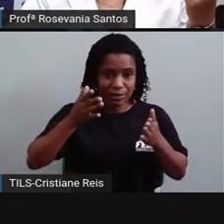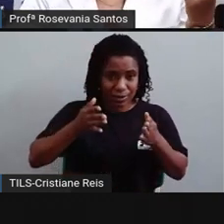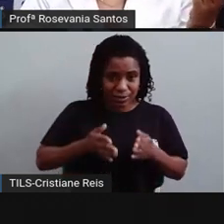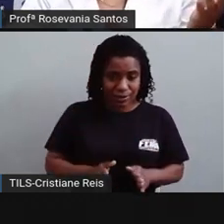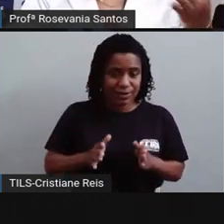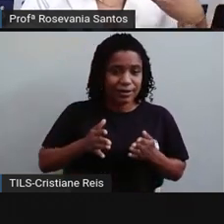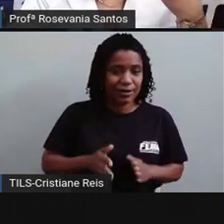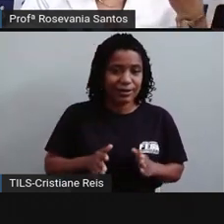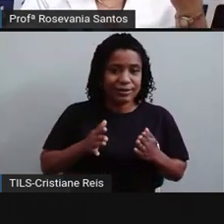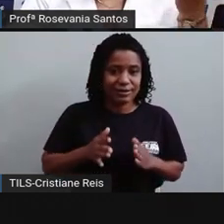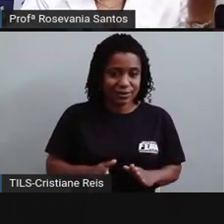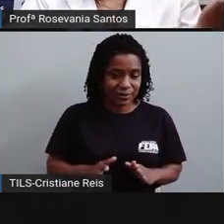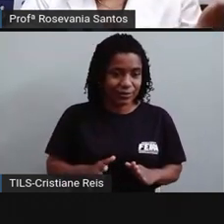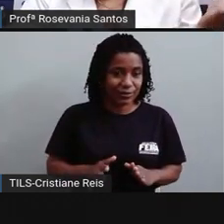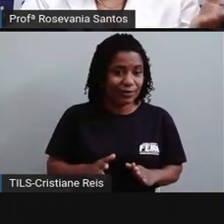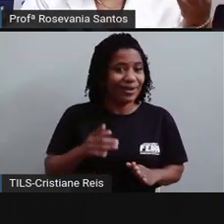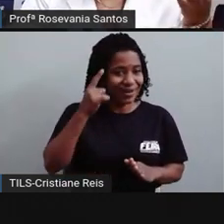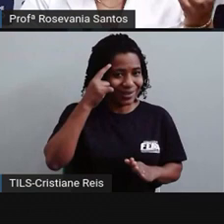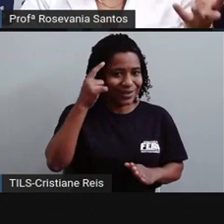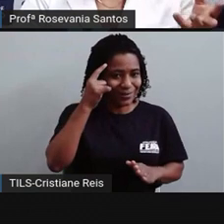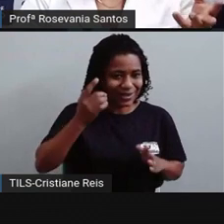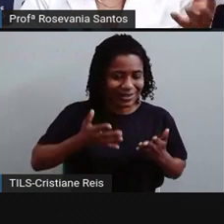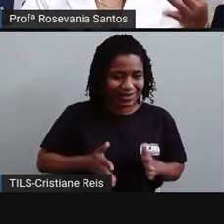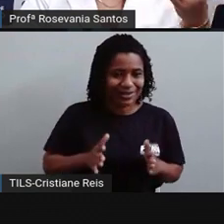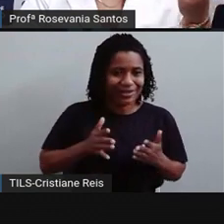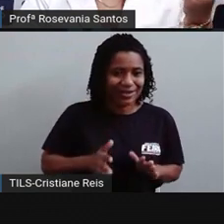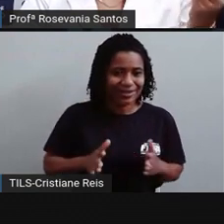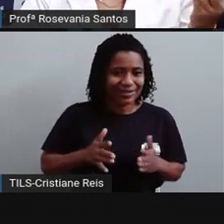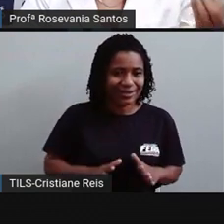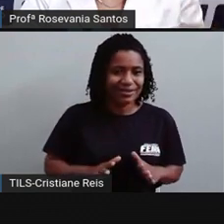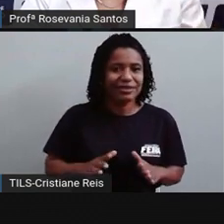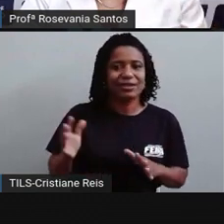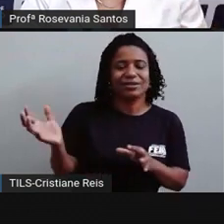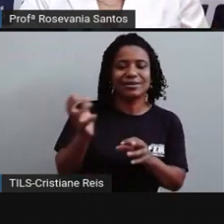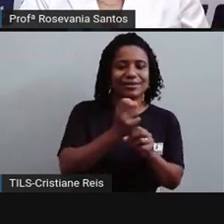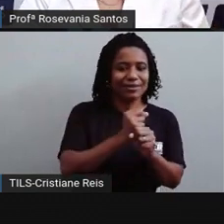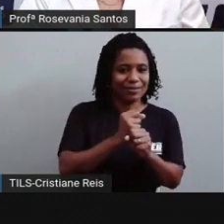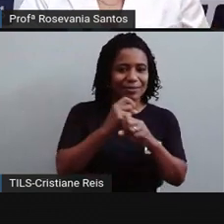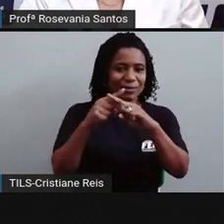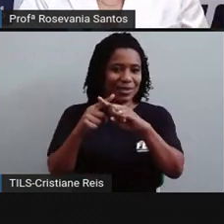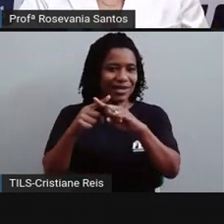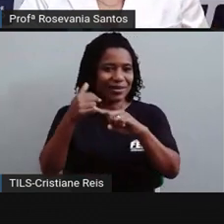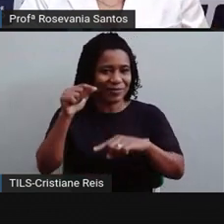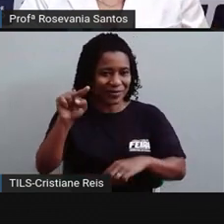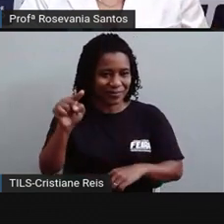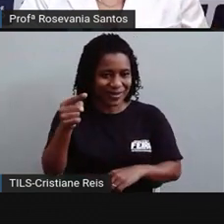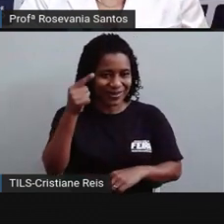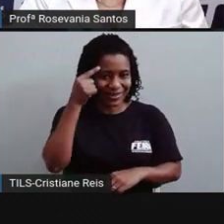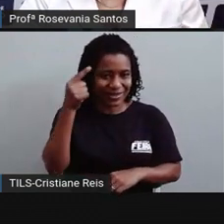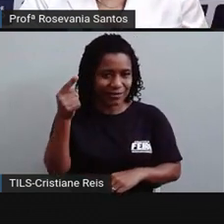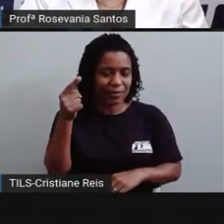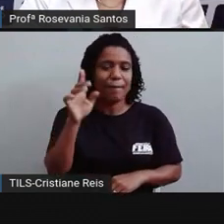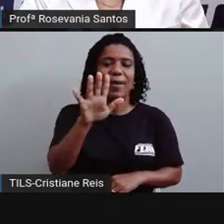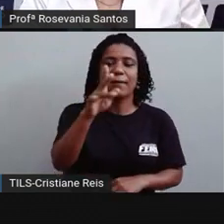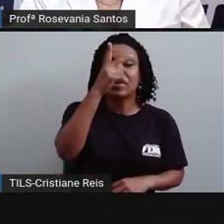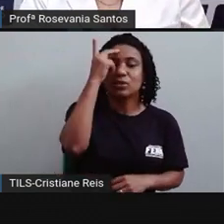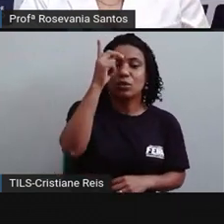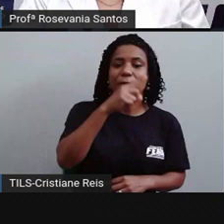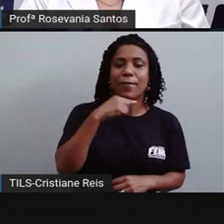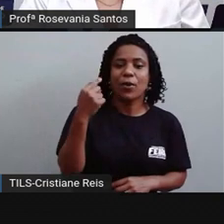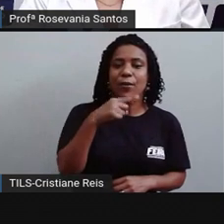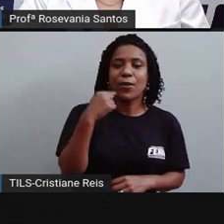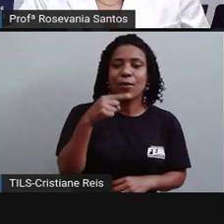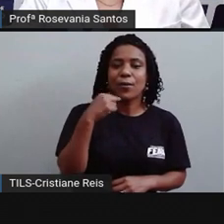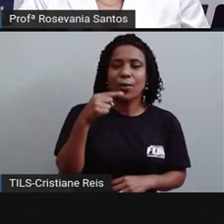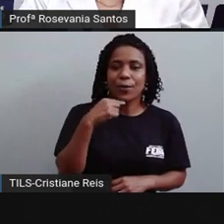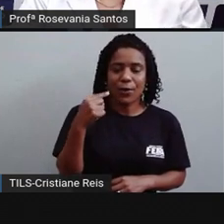Na taxa de mortalidade, infelizmente, eu conto às pessoas que morreram. Eu vou contar o número de óbitos. Então,